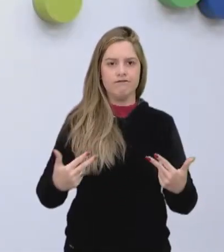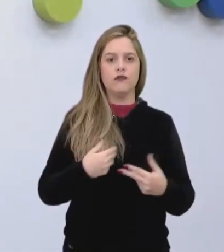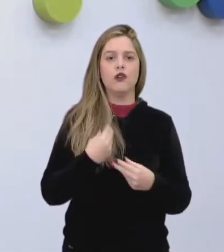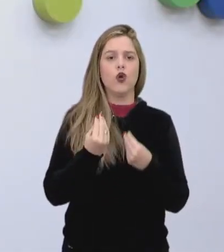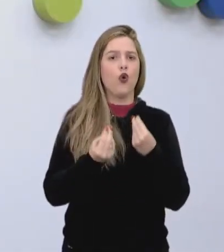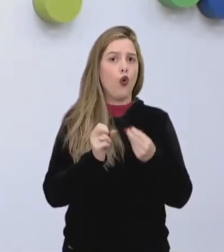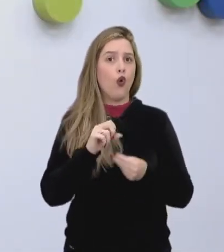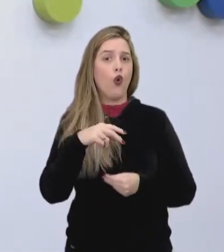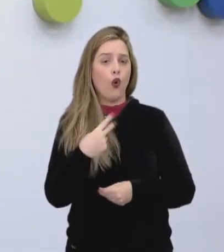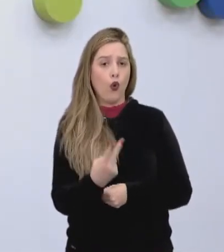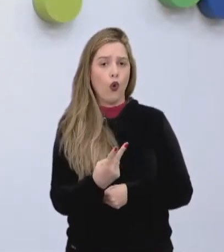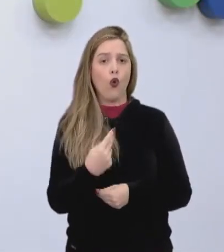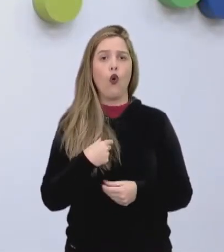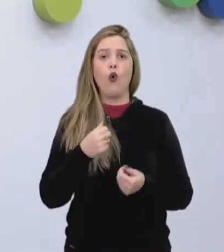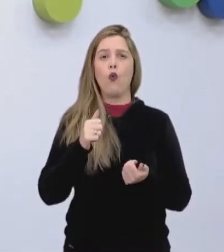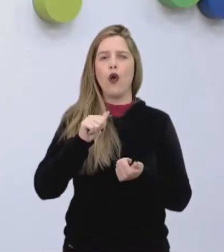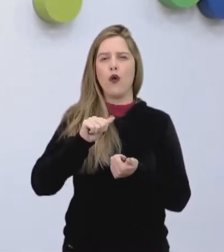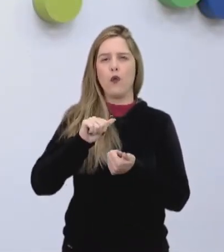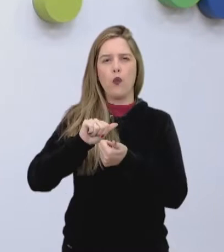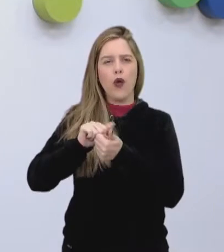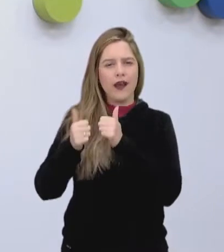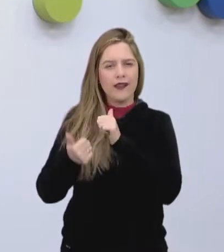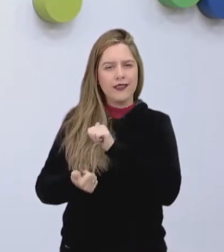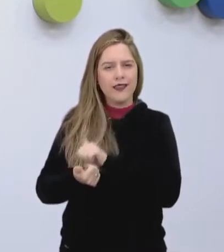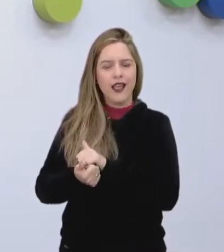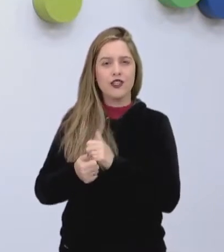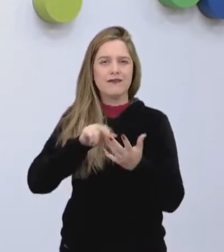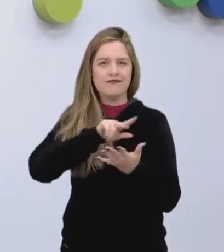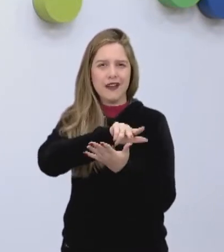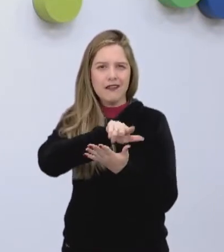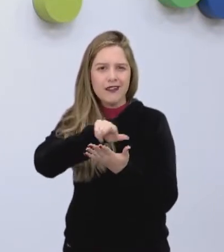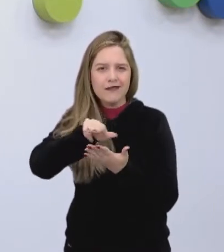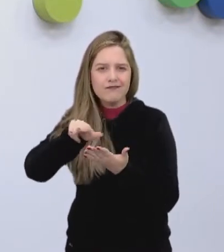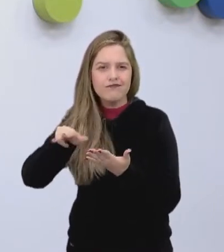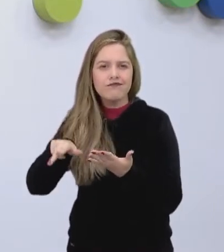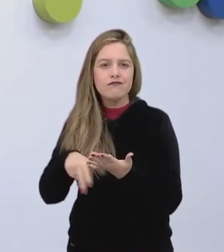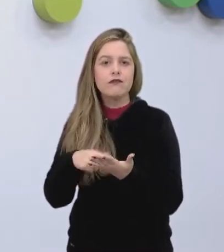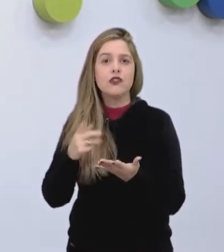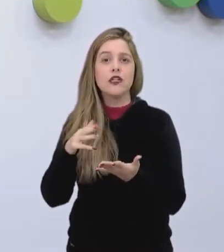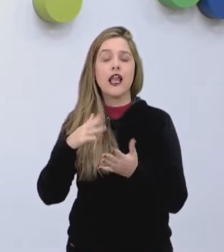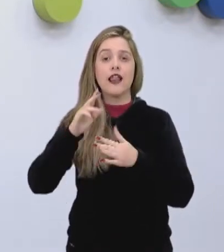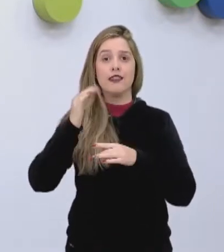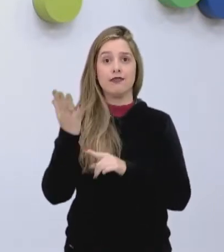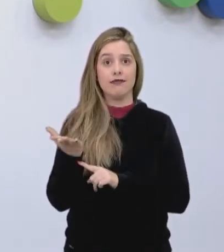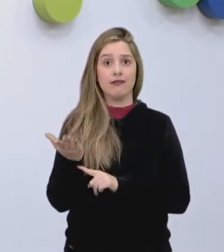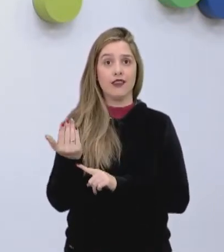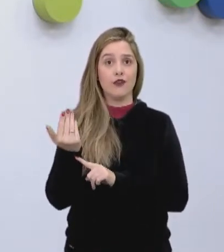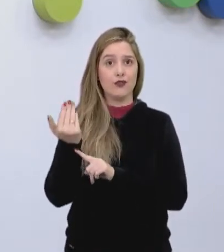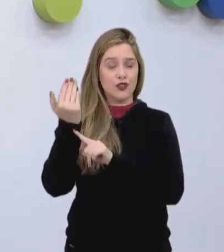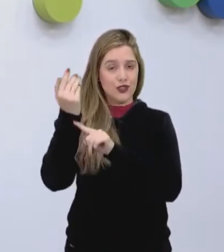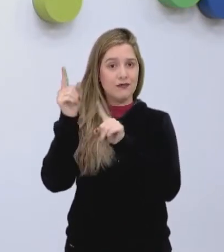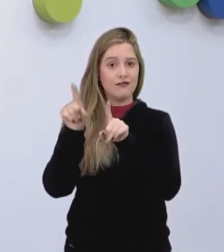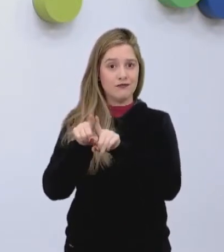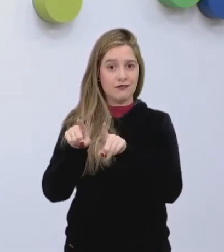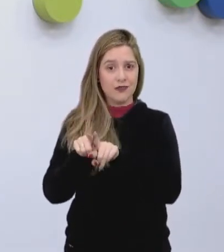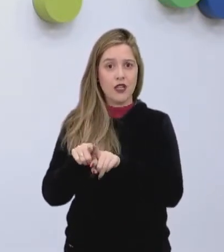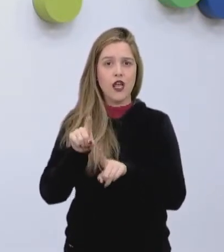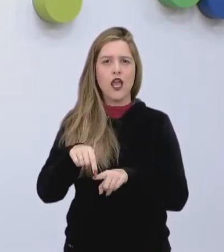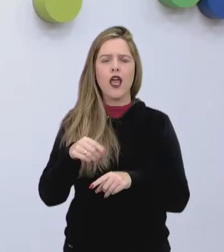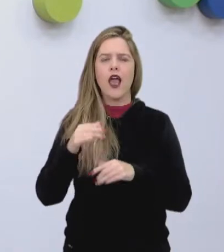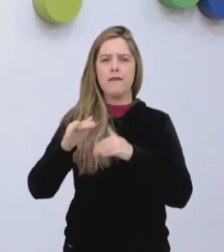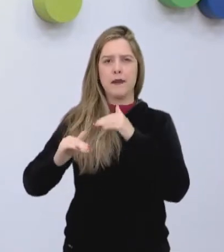as qualidades, com as características que a tecnologia vai se